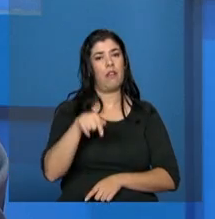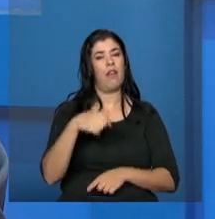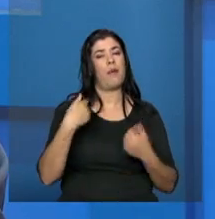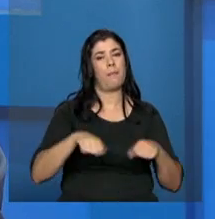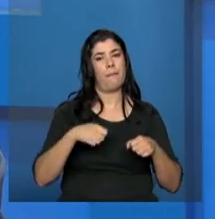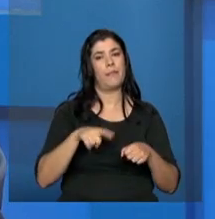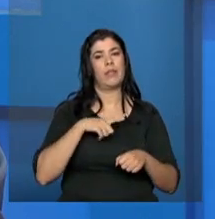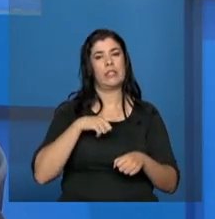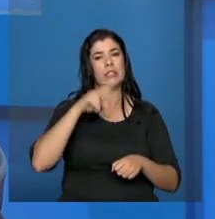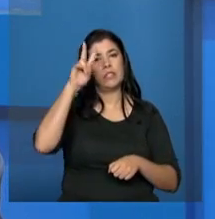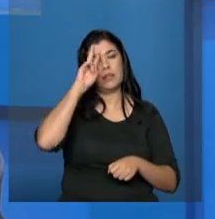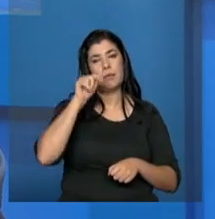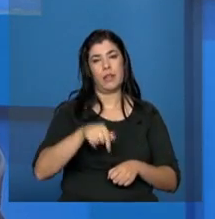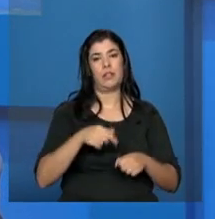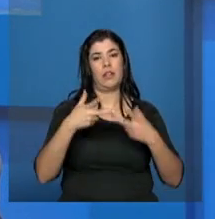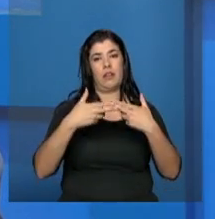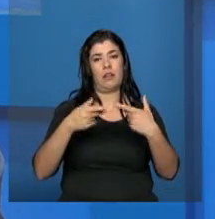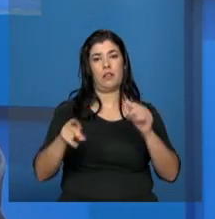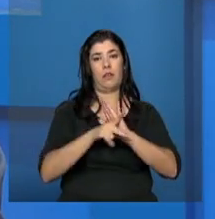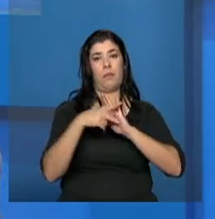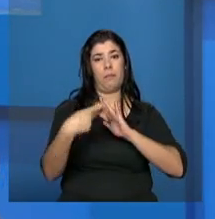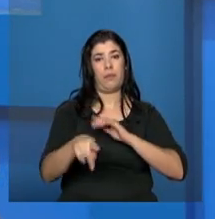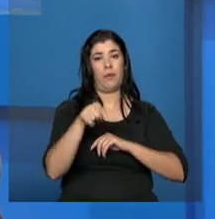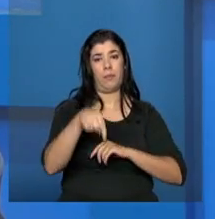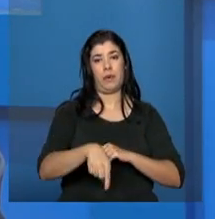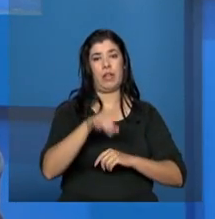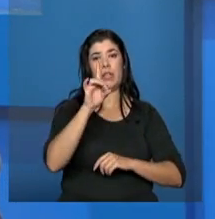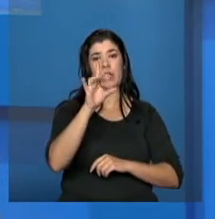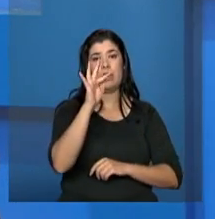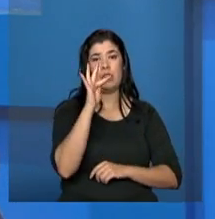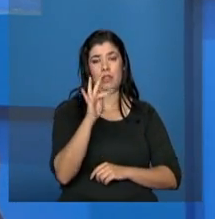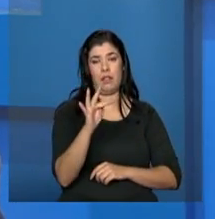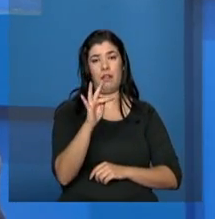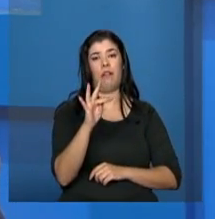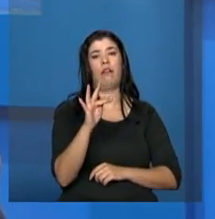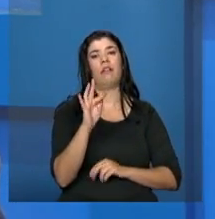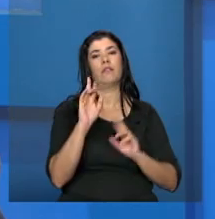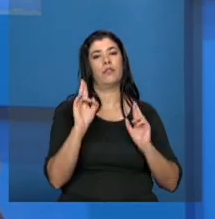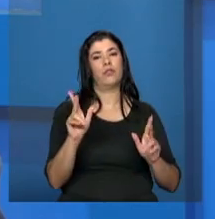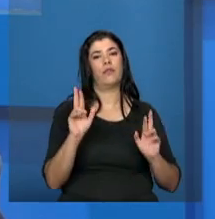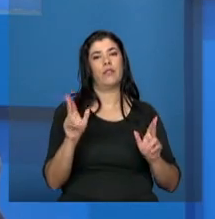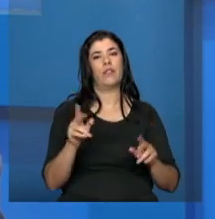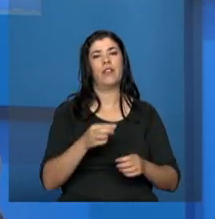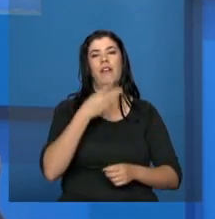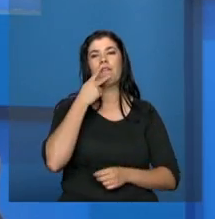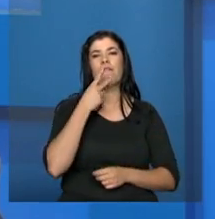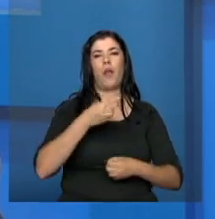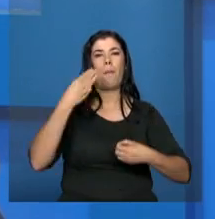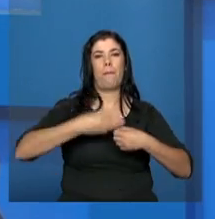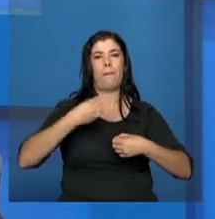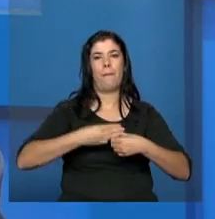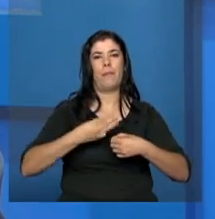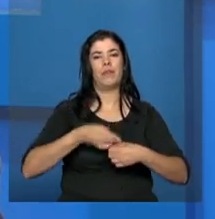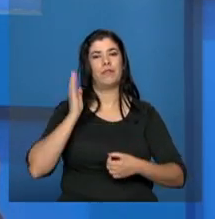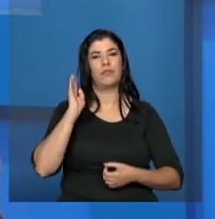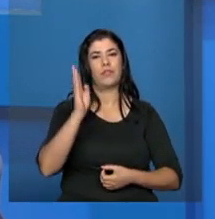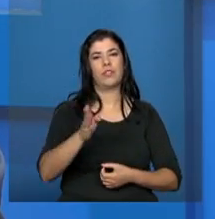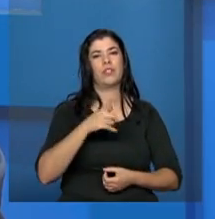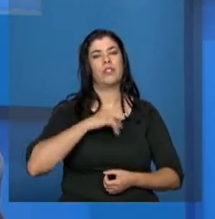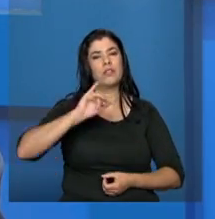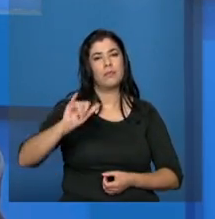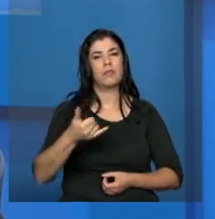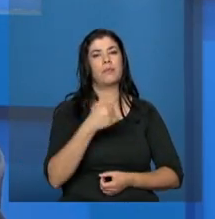característica específica e às vezes aqui um pouco no nosso... Ficando. A gente vai direto, mas então quero dizer que nós consideramos